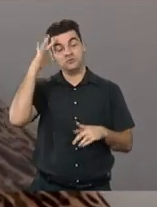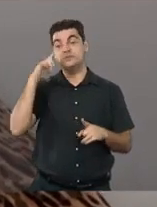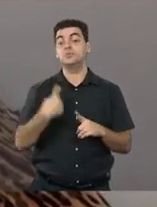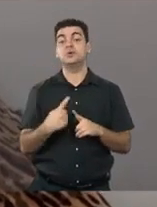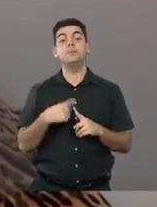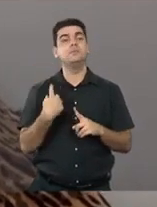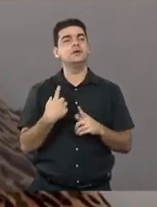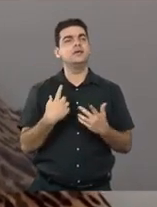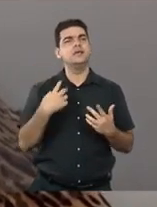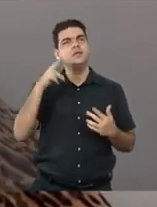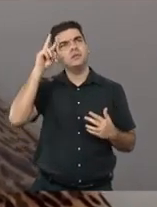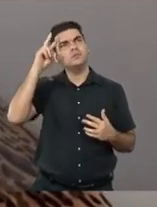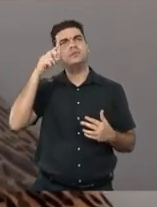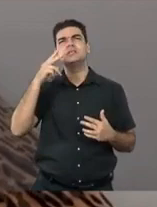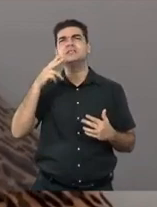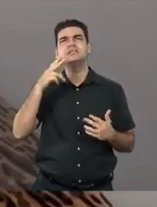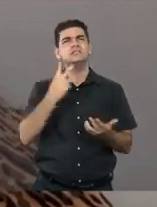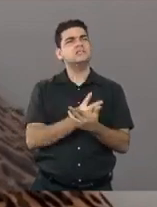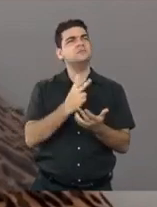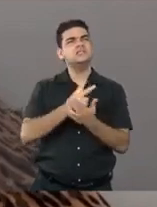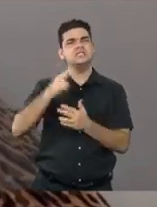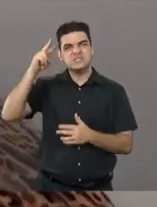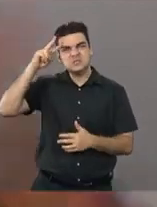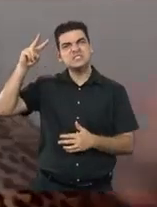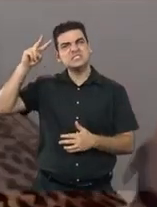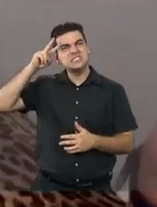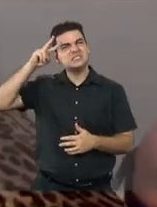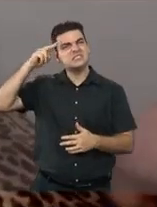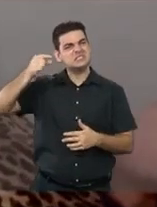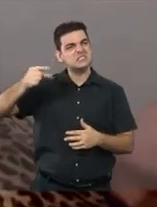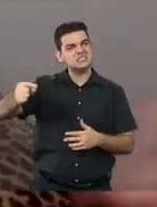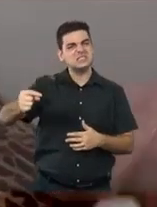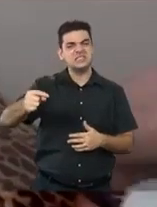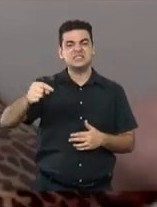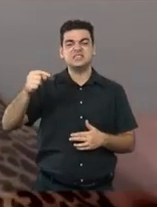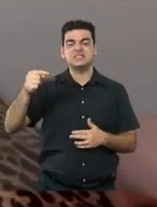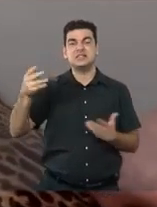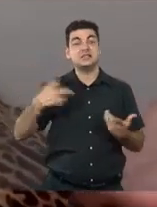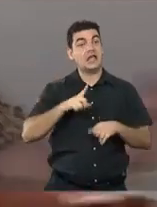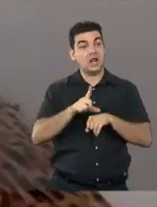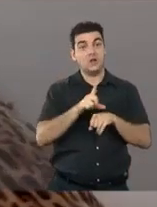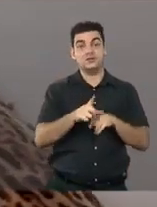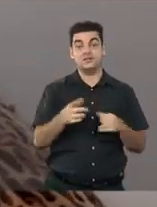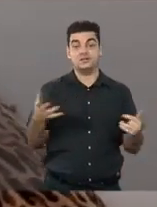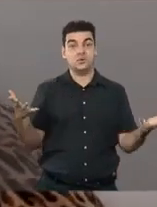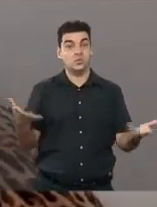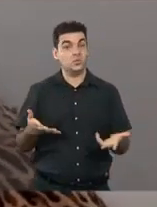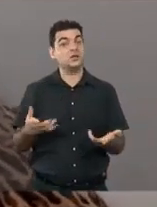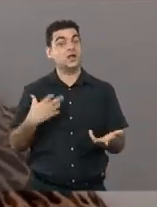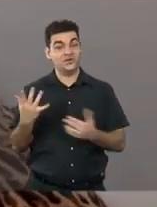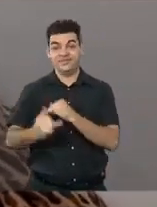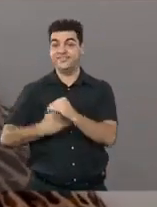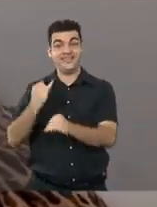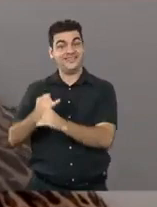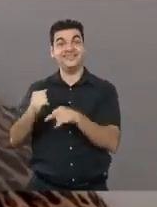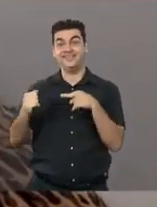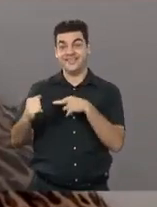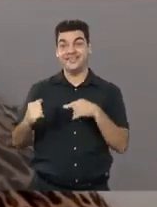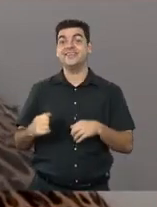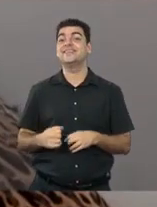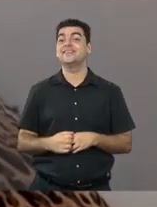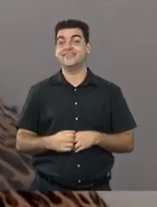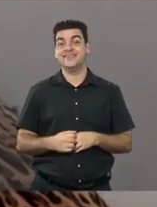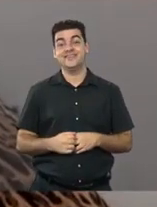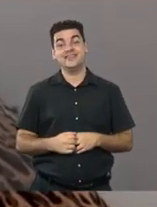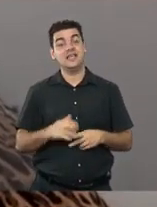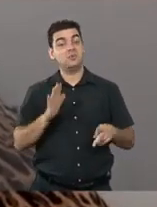anos, toda segunda-feira, em todos os seus lugares. Agora é digital, mas quando tem o físico, a gente canta o hino nacional.